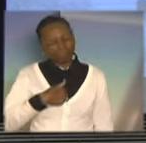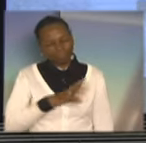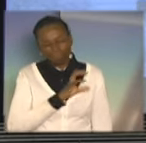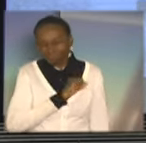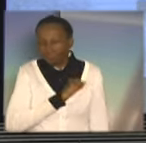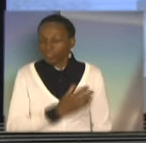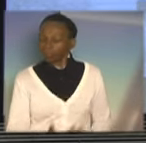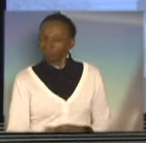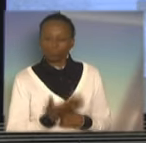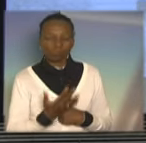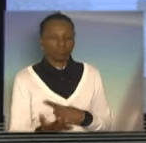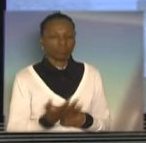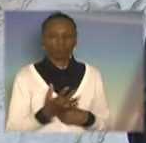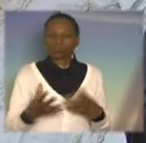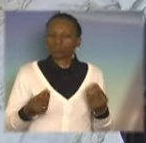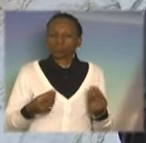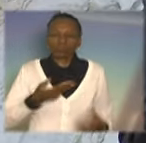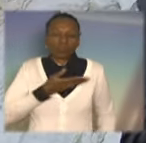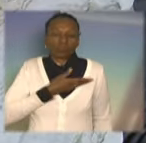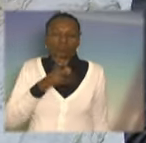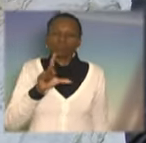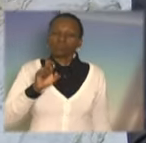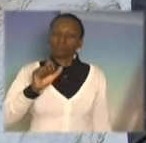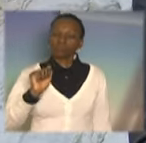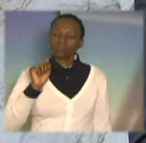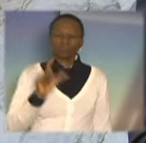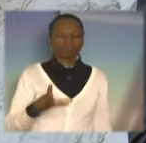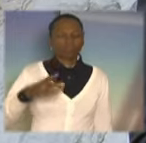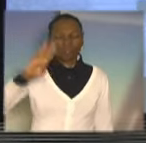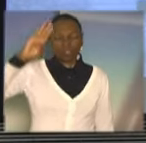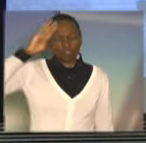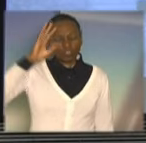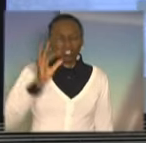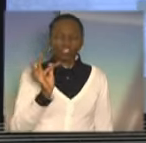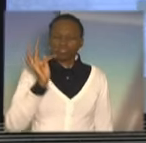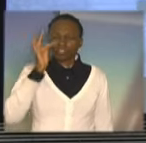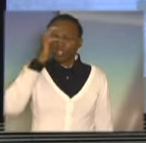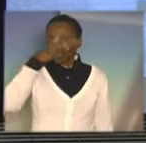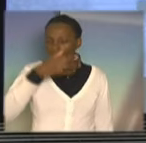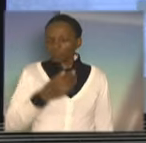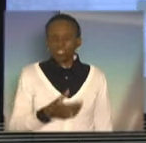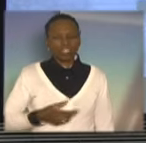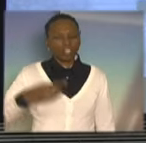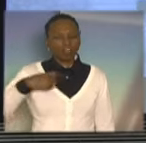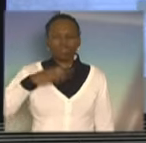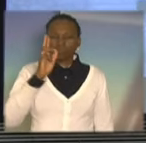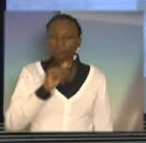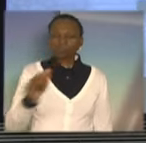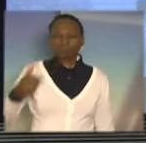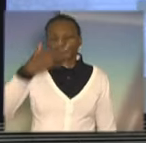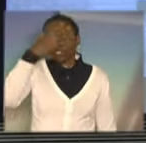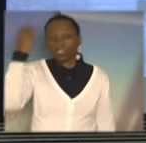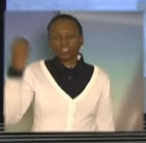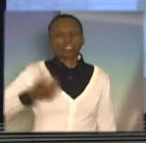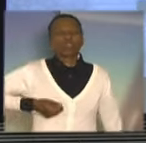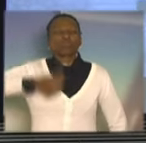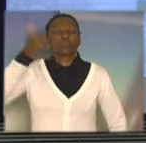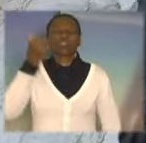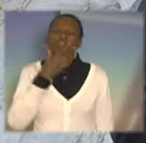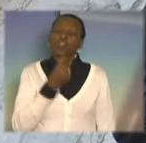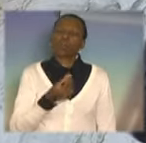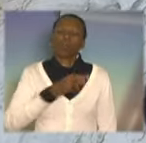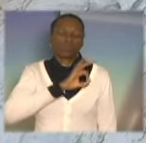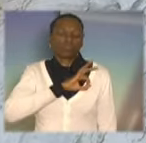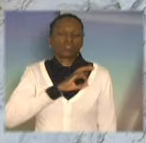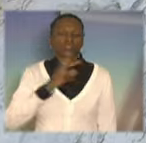mais precisava e foi um amigo leal, um soldado fiel que eu não esqueço, um dos melhores homens da polícia militar com quem eu servi. Só para fechar, senhor presidente,